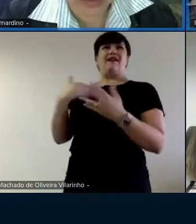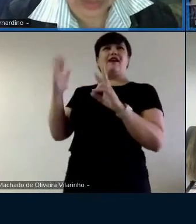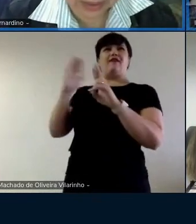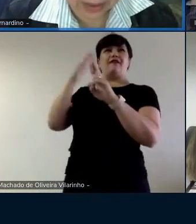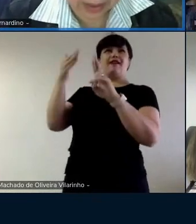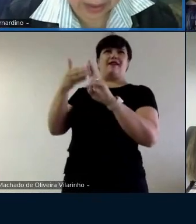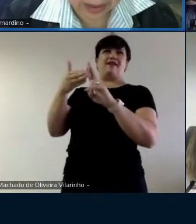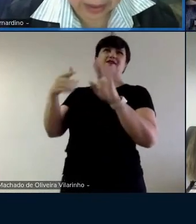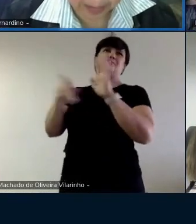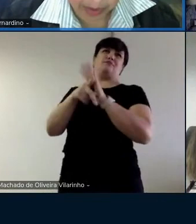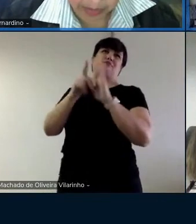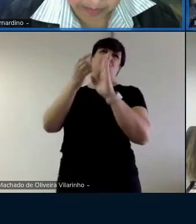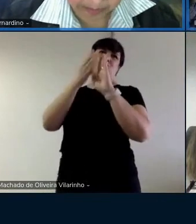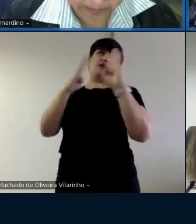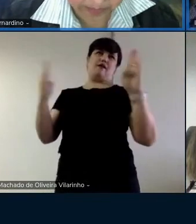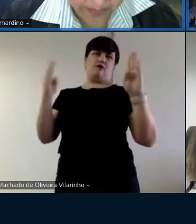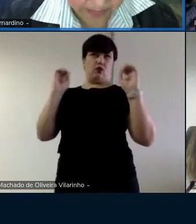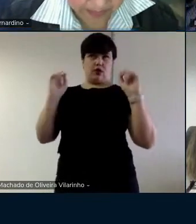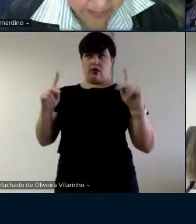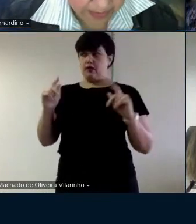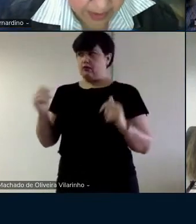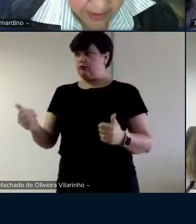bibliográficas tá bom?